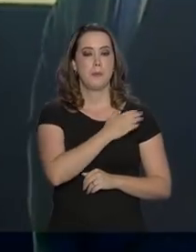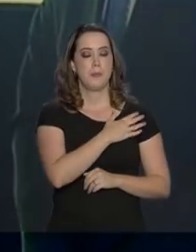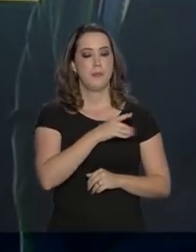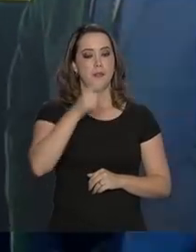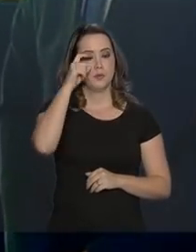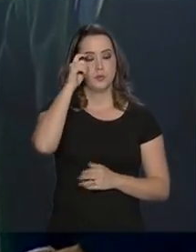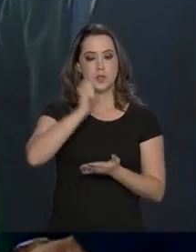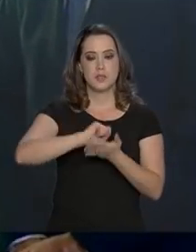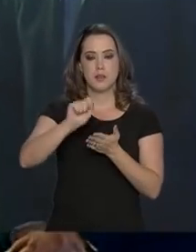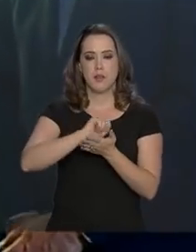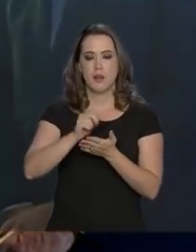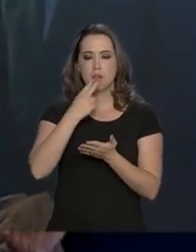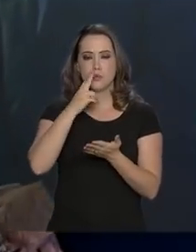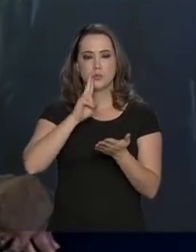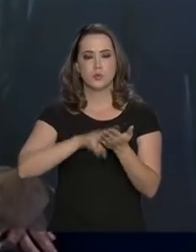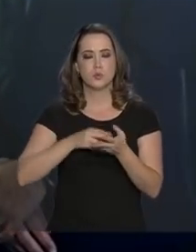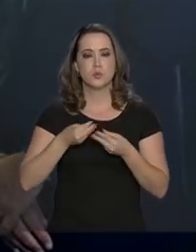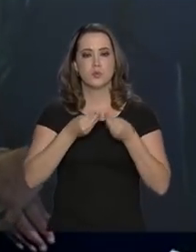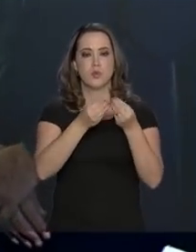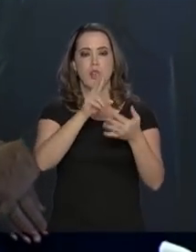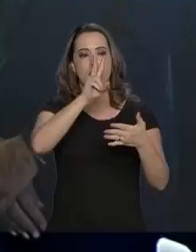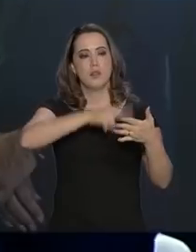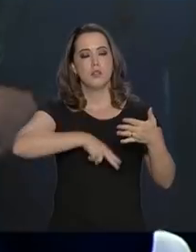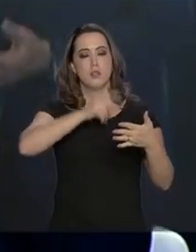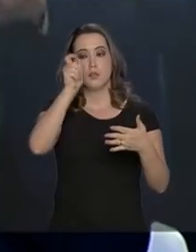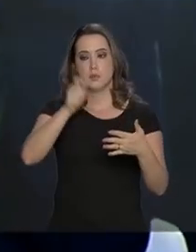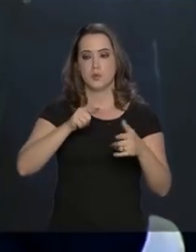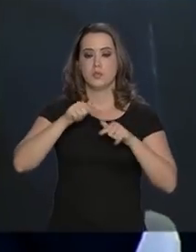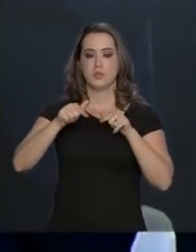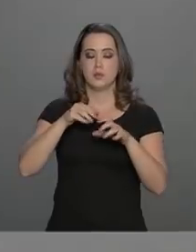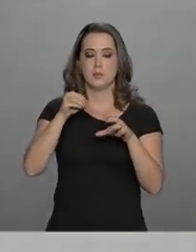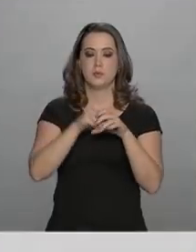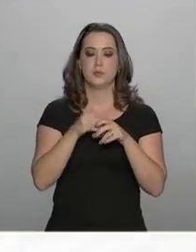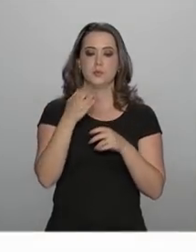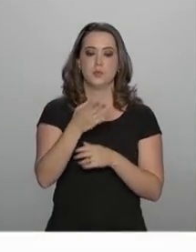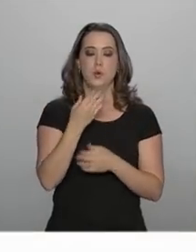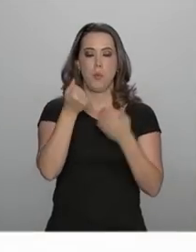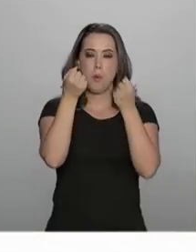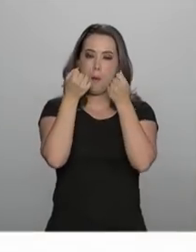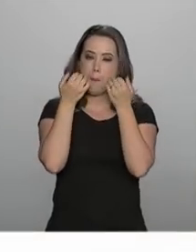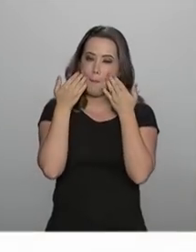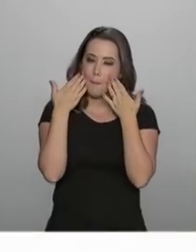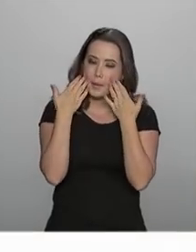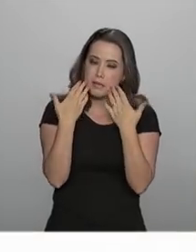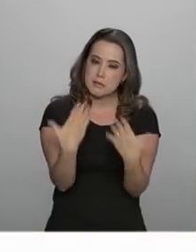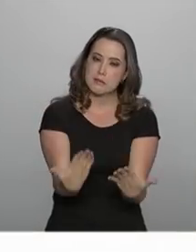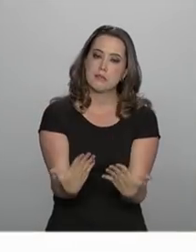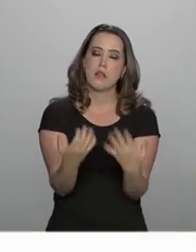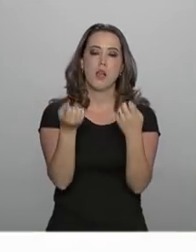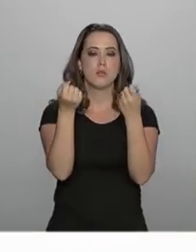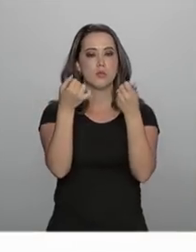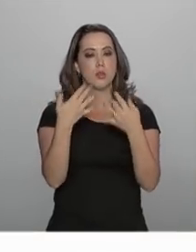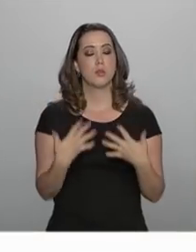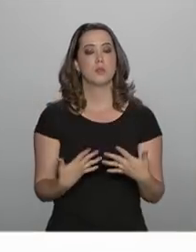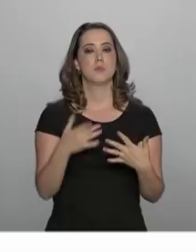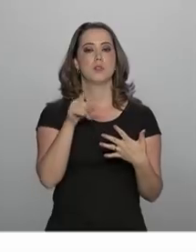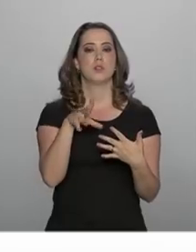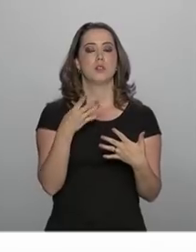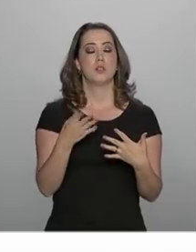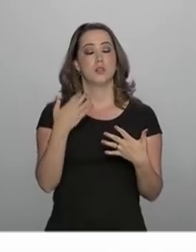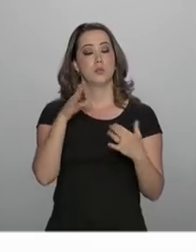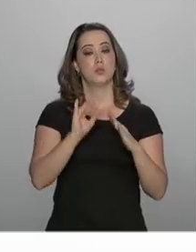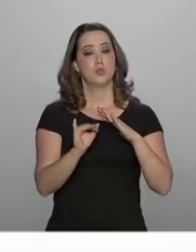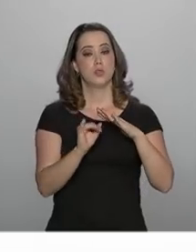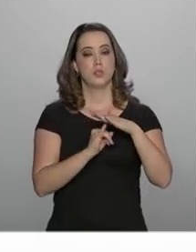carta escrita pelos Correios e lida por um funcionário. Nela, uma apresentação desta instituição que sobrevive